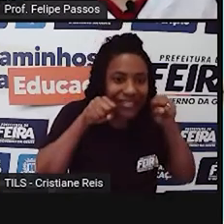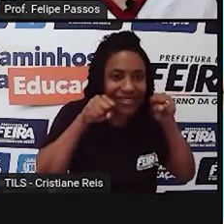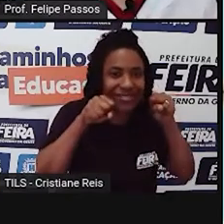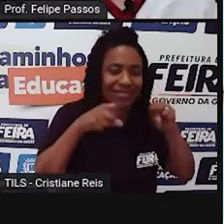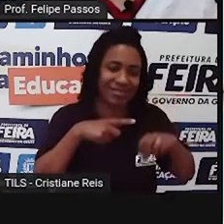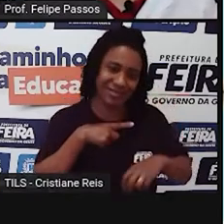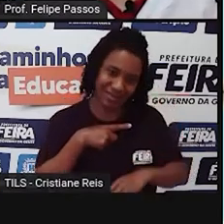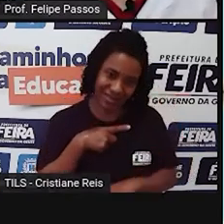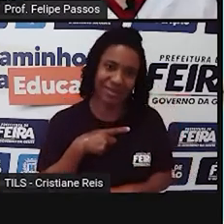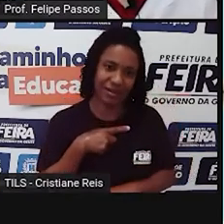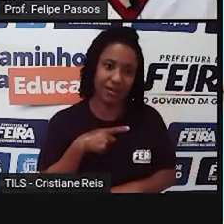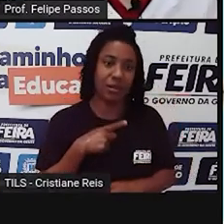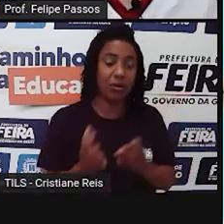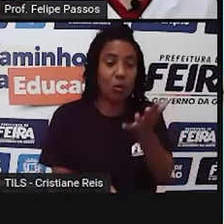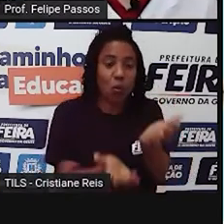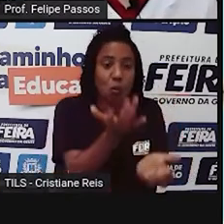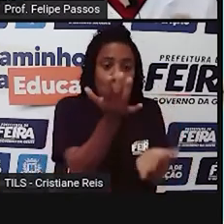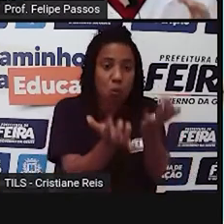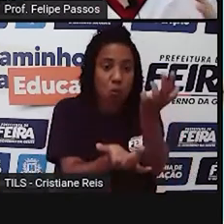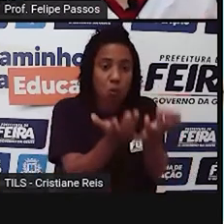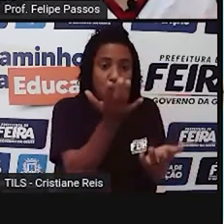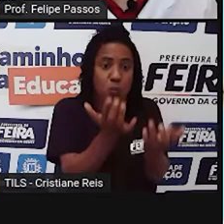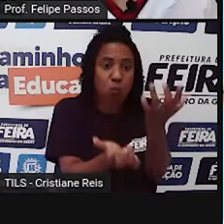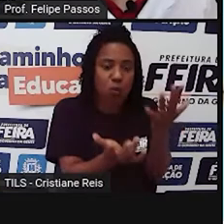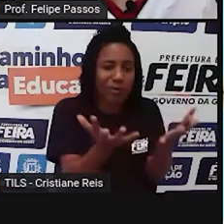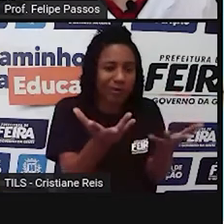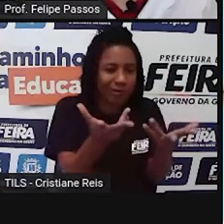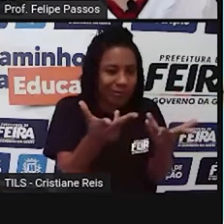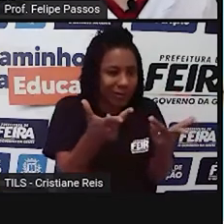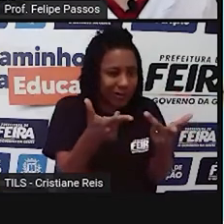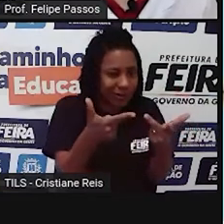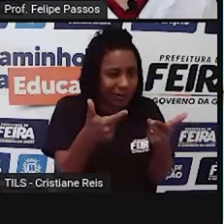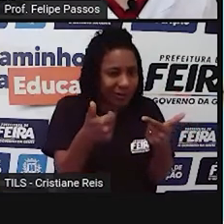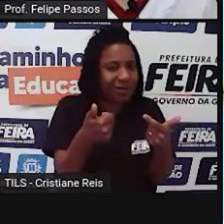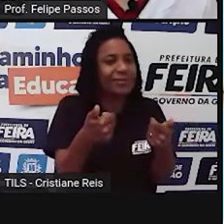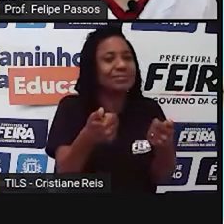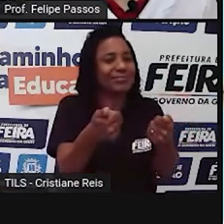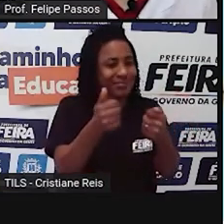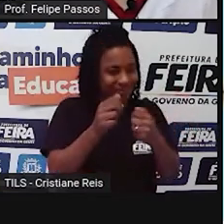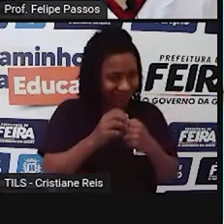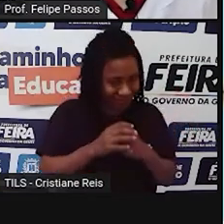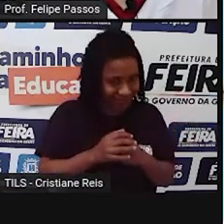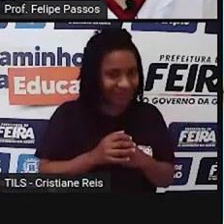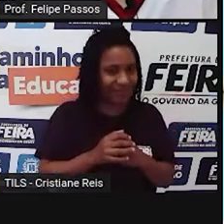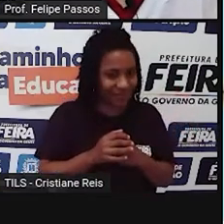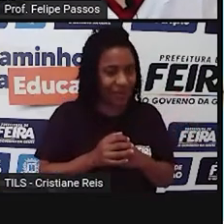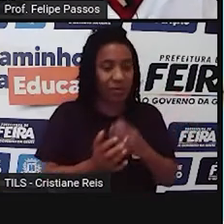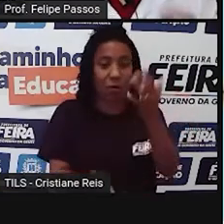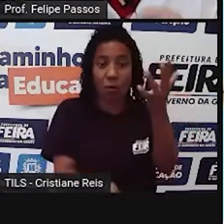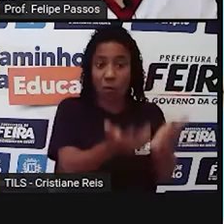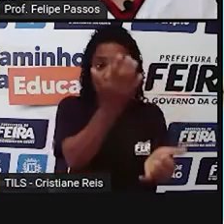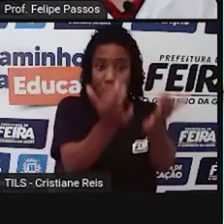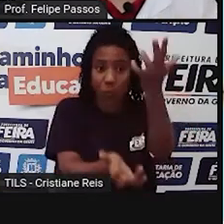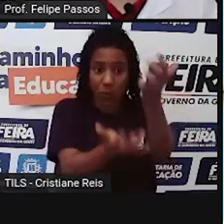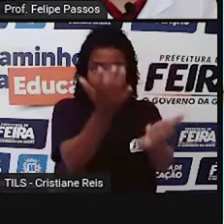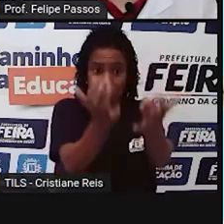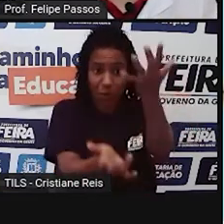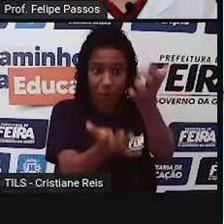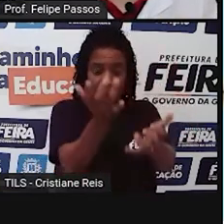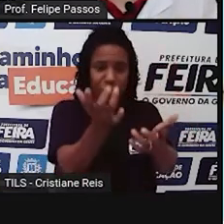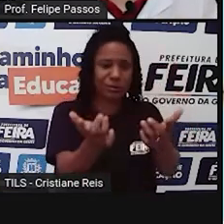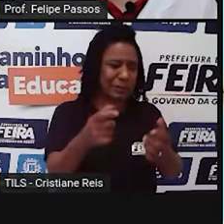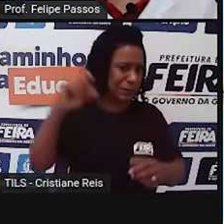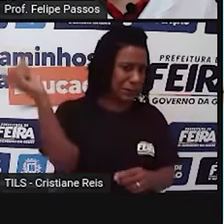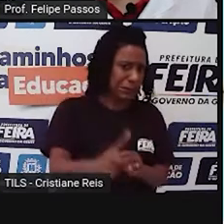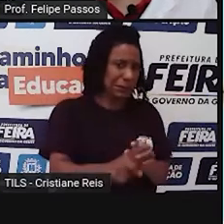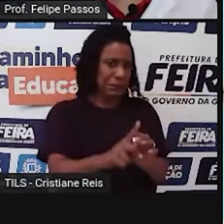aprendeu a manipular o fogo através dessa análise dos problemas causados pelo fogo e dos problemas que ele tinha